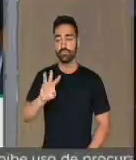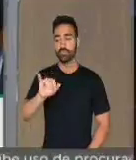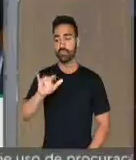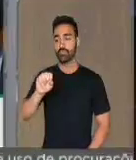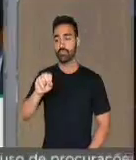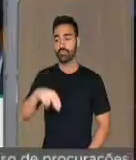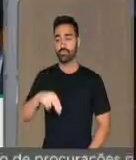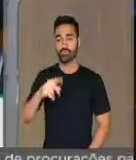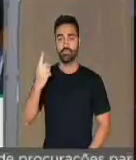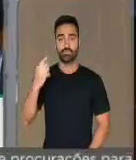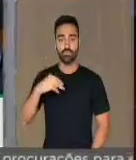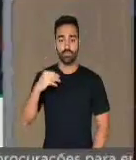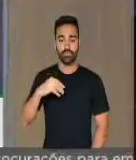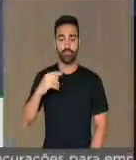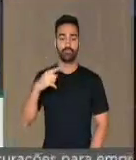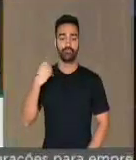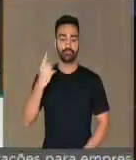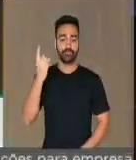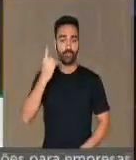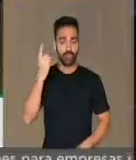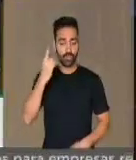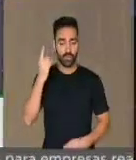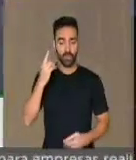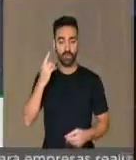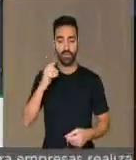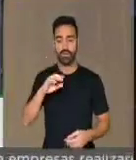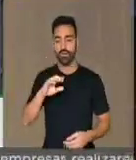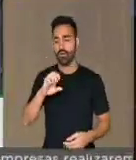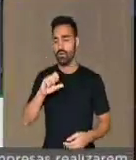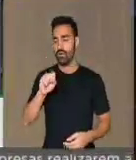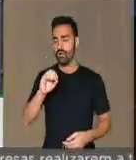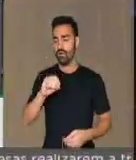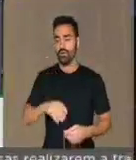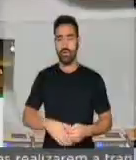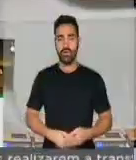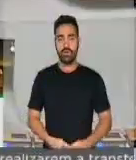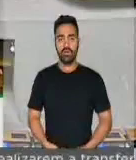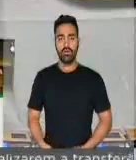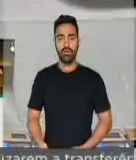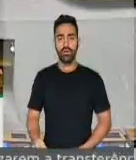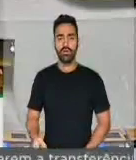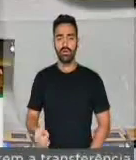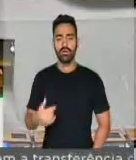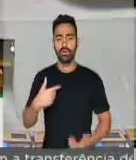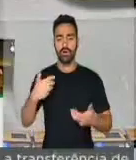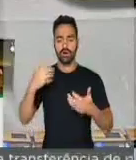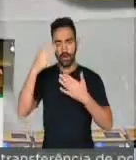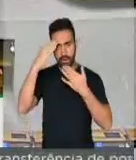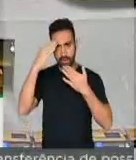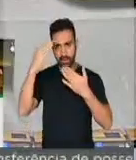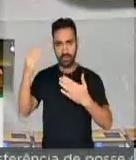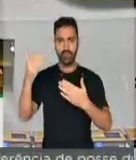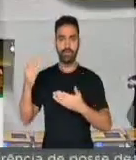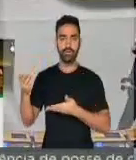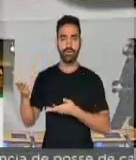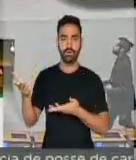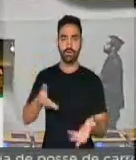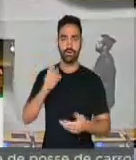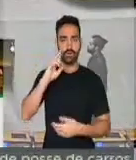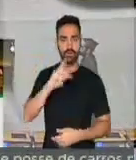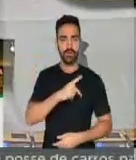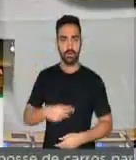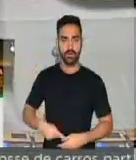Filho com um minuto e deputado Pancera, Celso Pancera, um minuto. Agradeço a gentileza, presidente, e venho